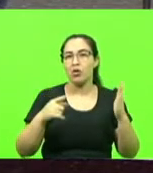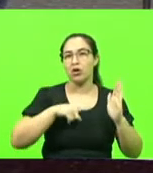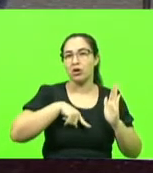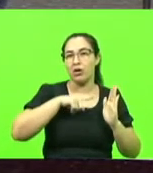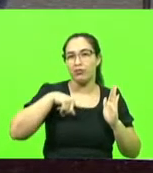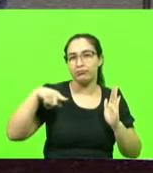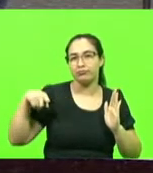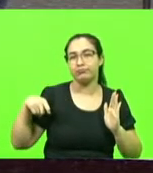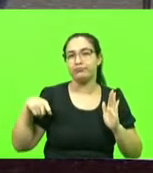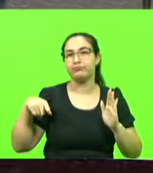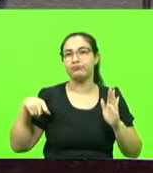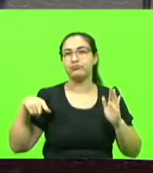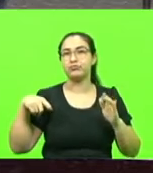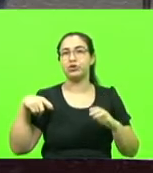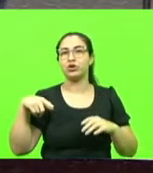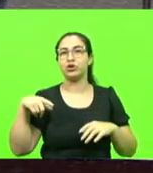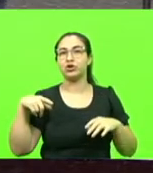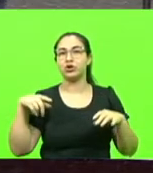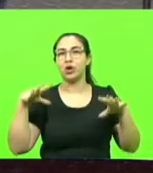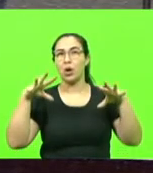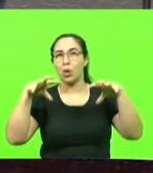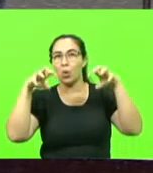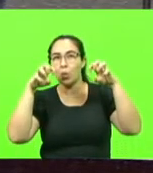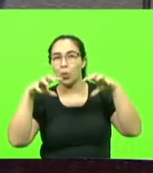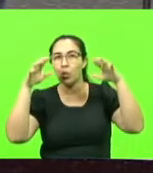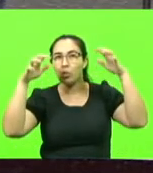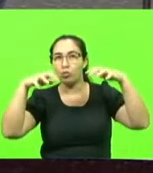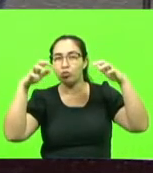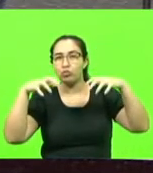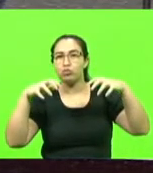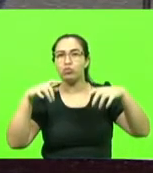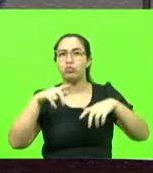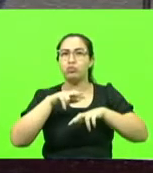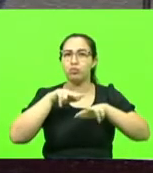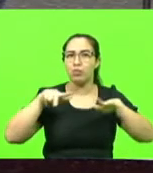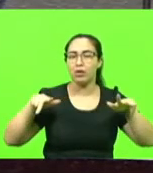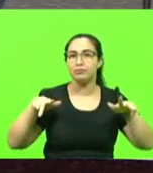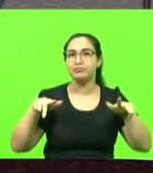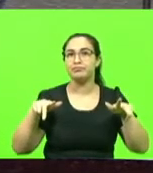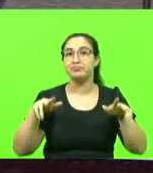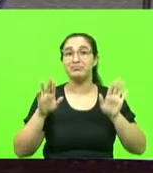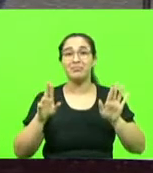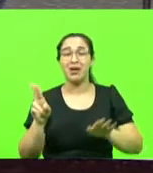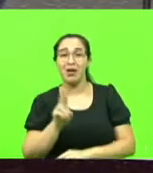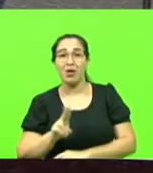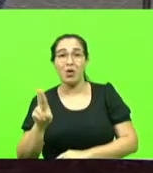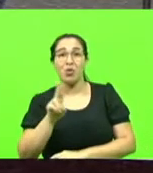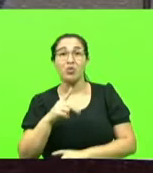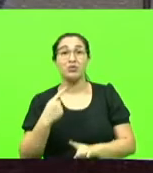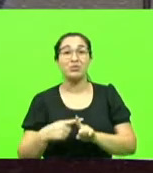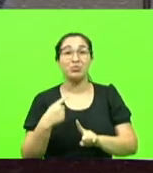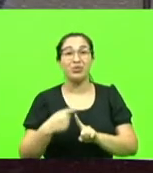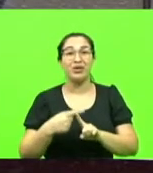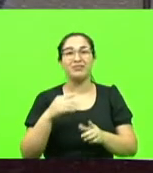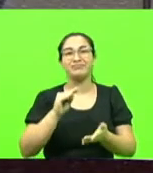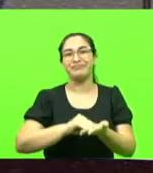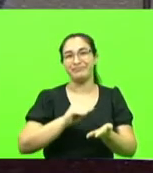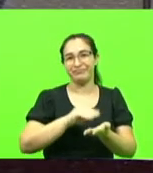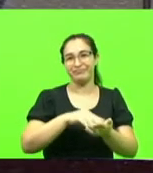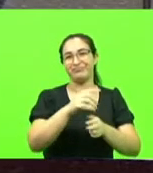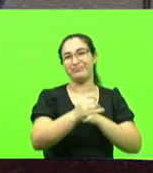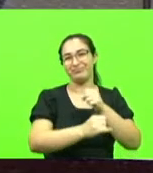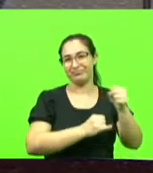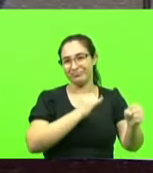mas não usamos por falta de internet. O governo do Estado,